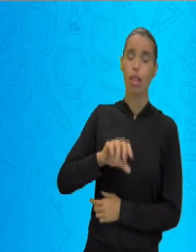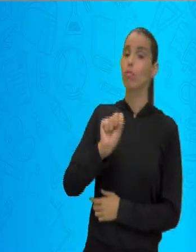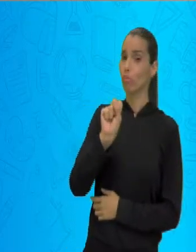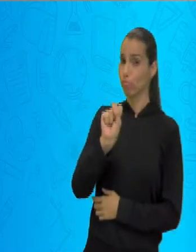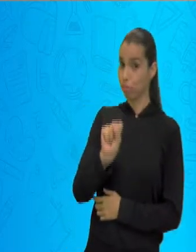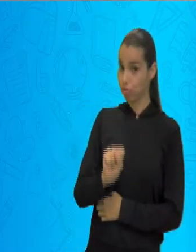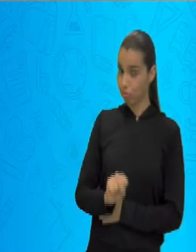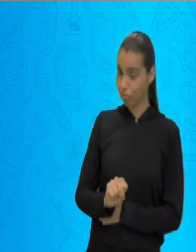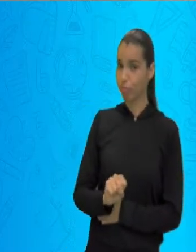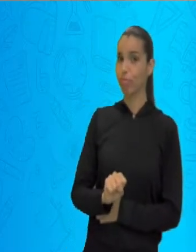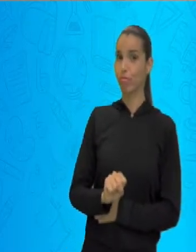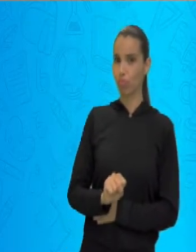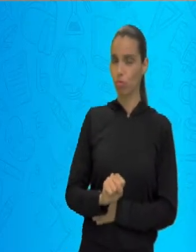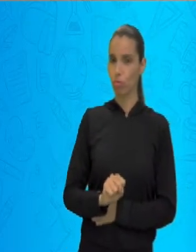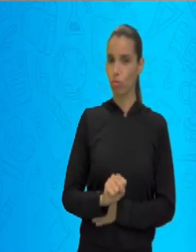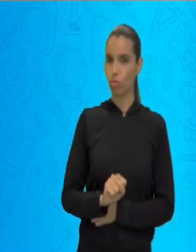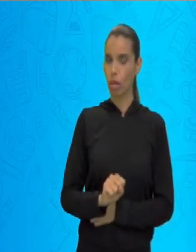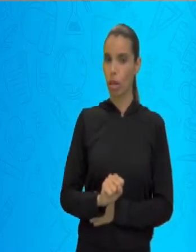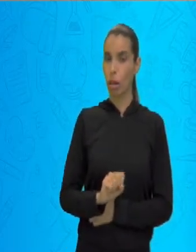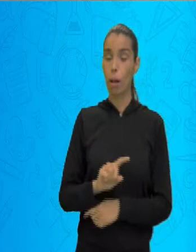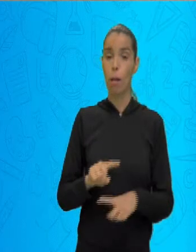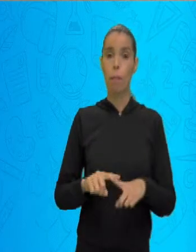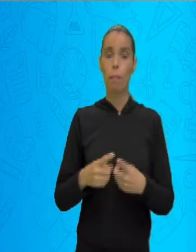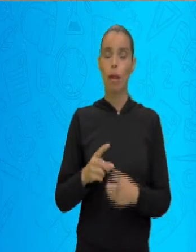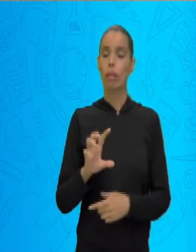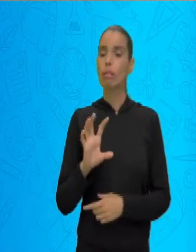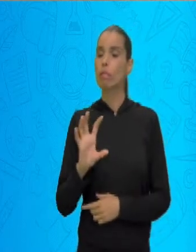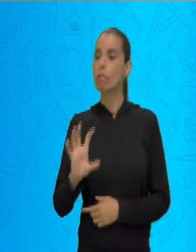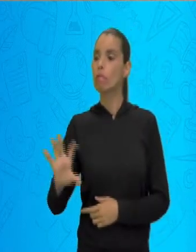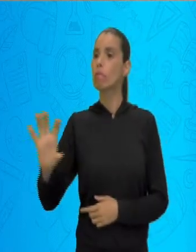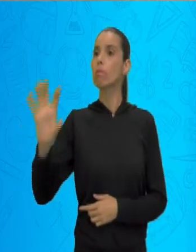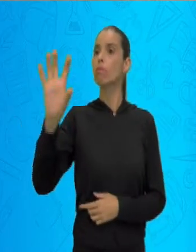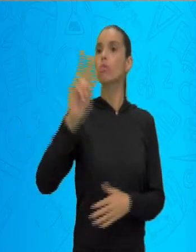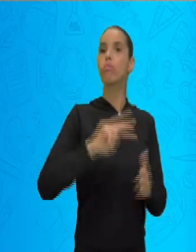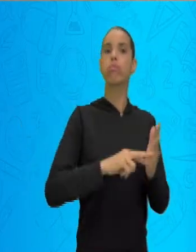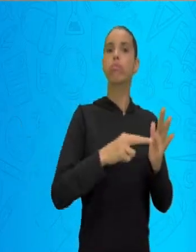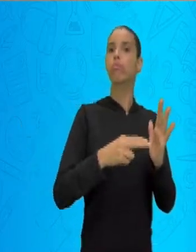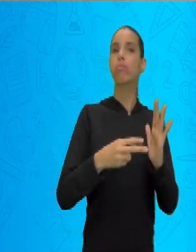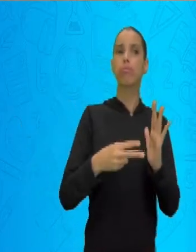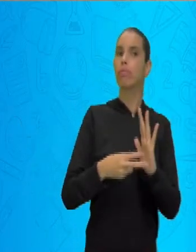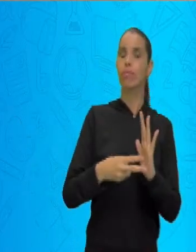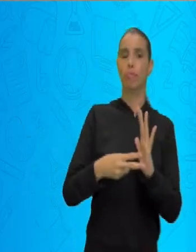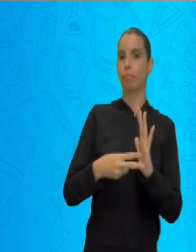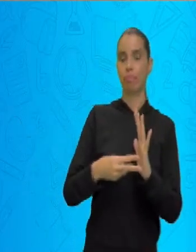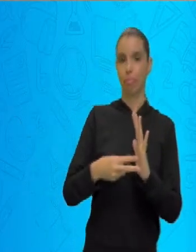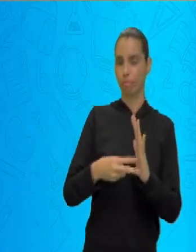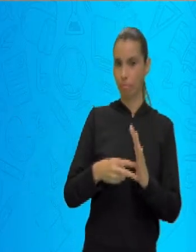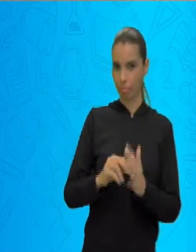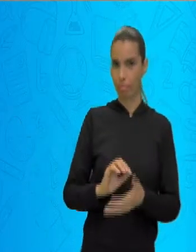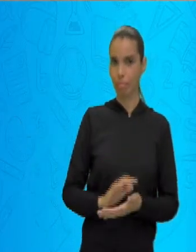Muito bem, mas o que é Regionalizar? O que é Regionalização?